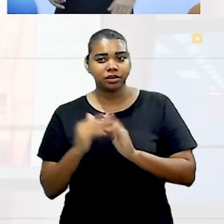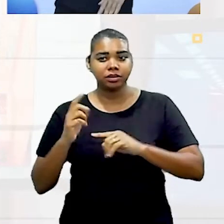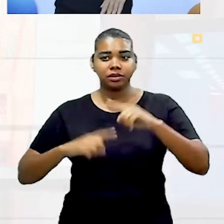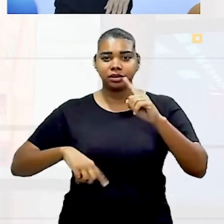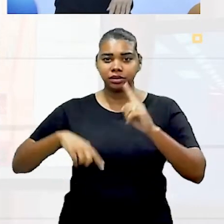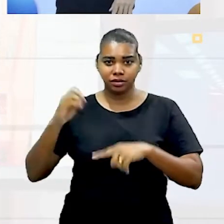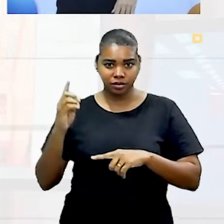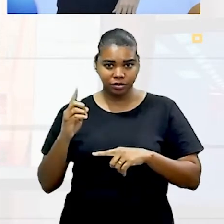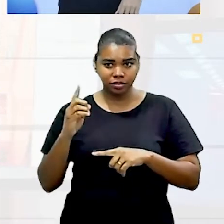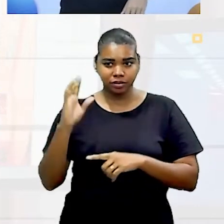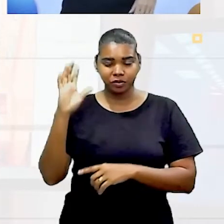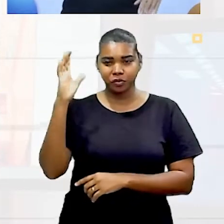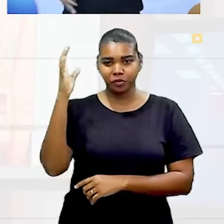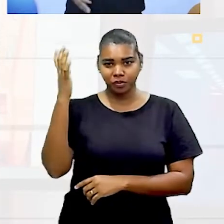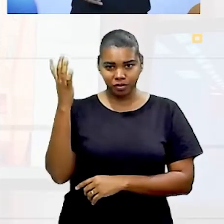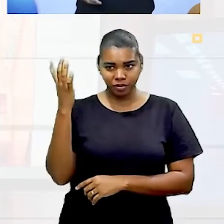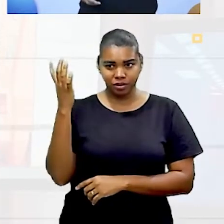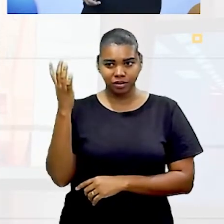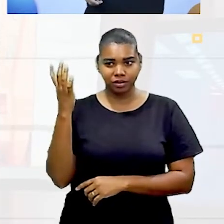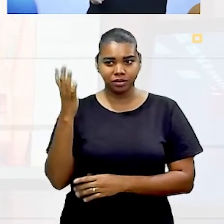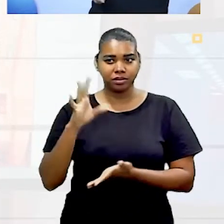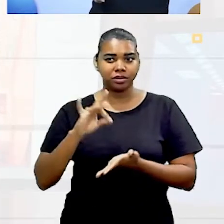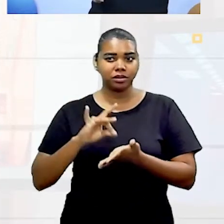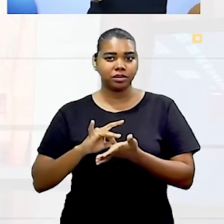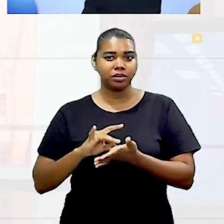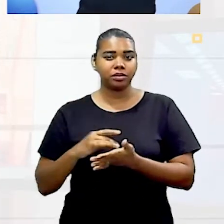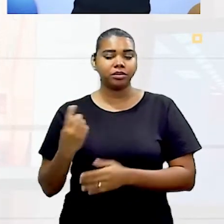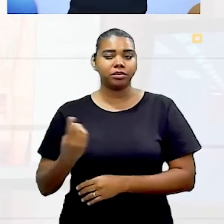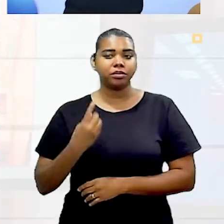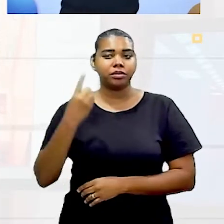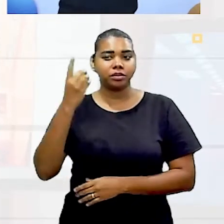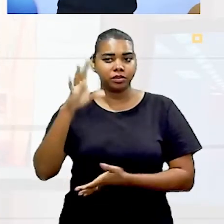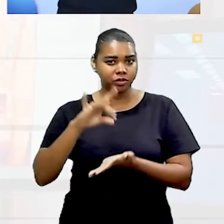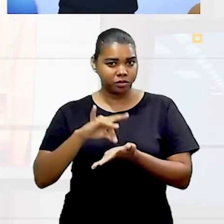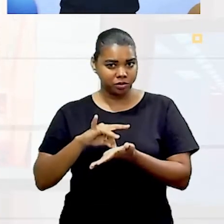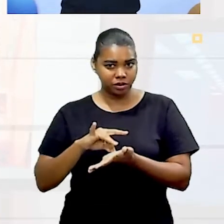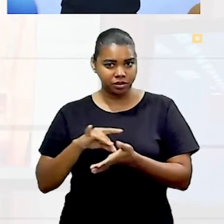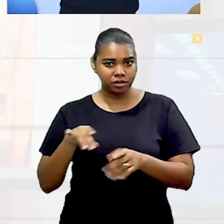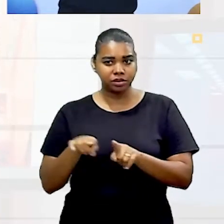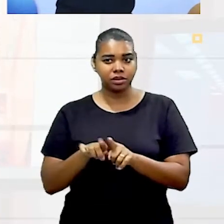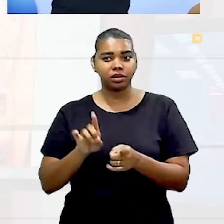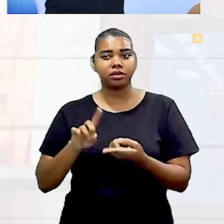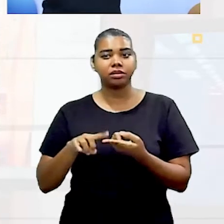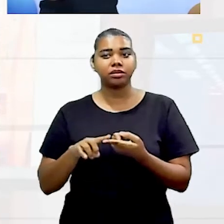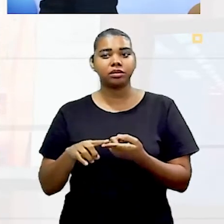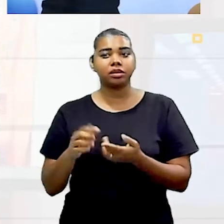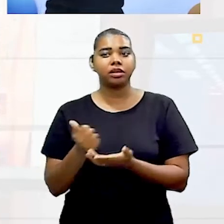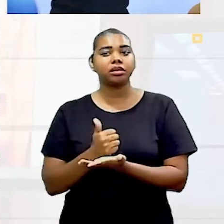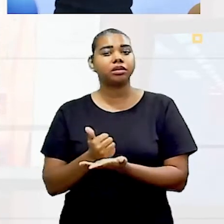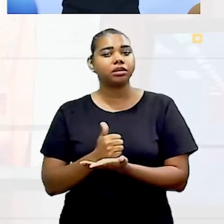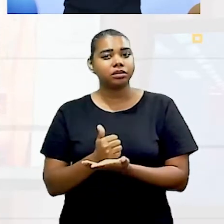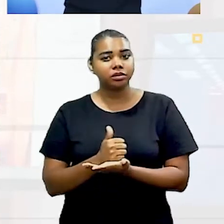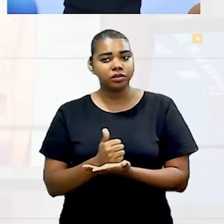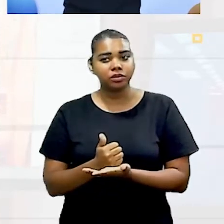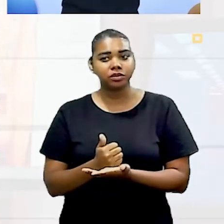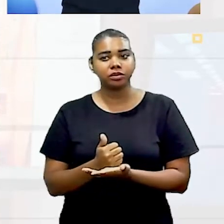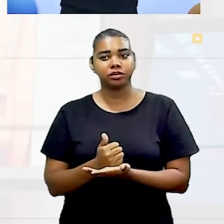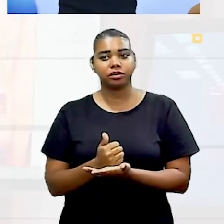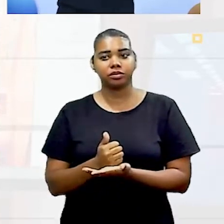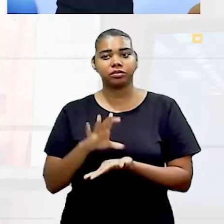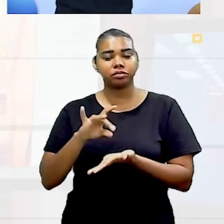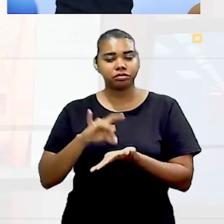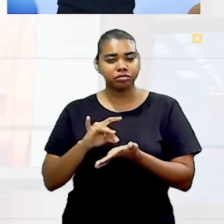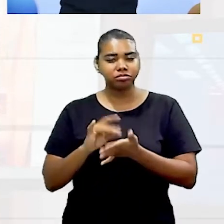que seria o clímax. O ponto mais alto, talvez um boss, que é um jogo, não é? Então, às vezes, ele vai ter umas